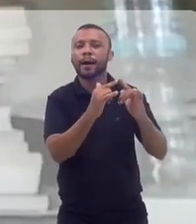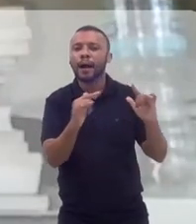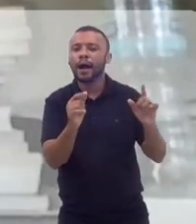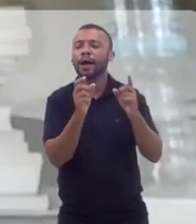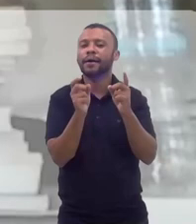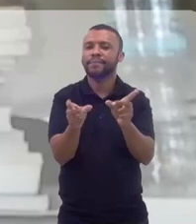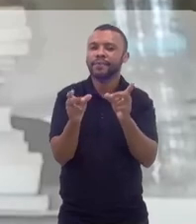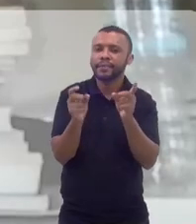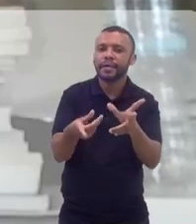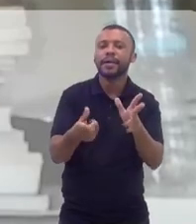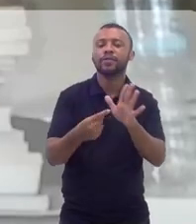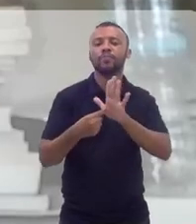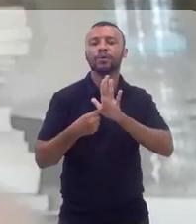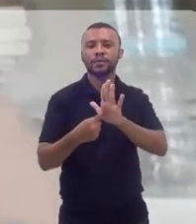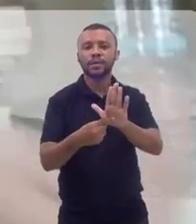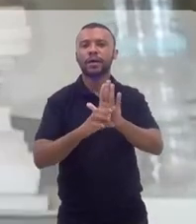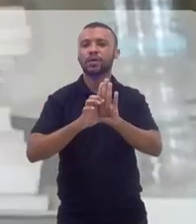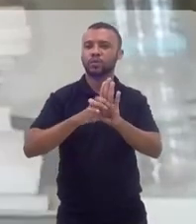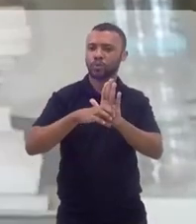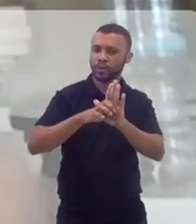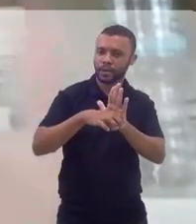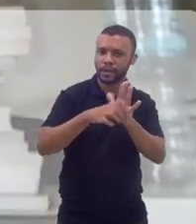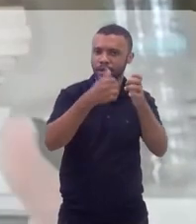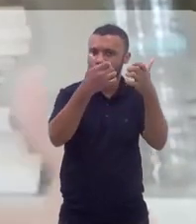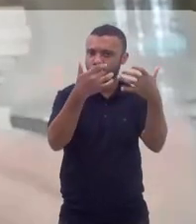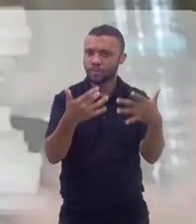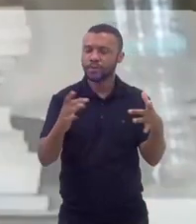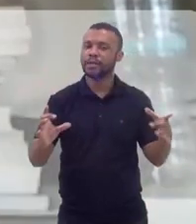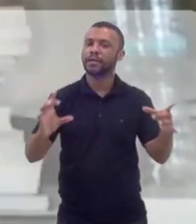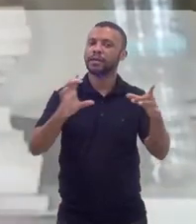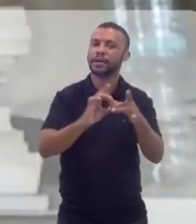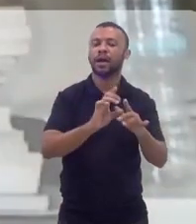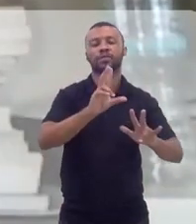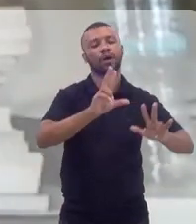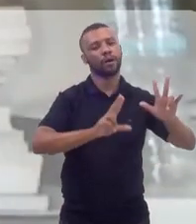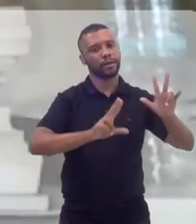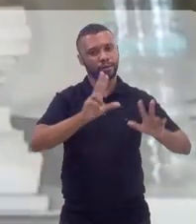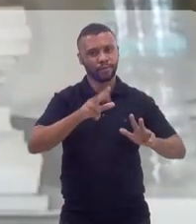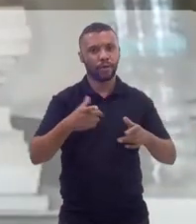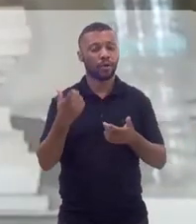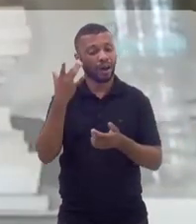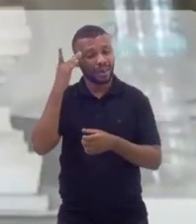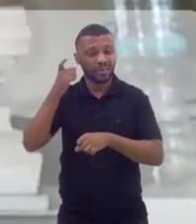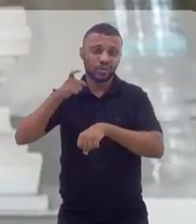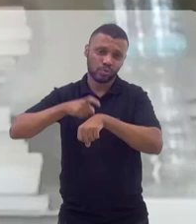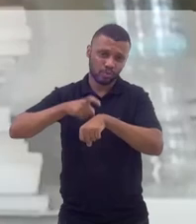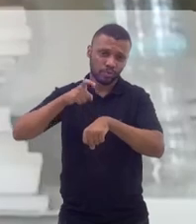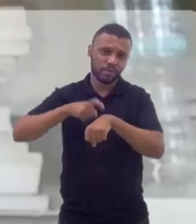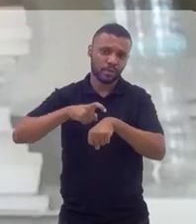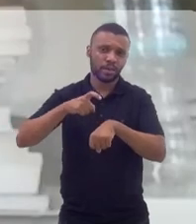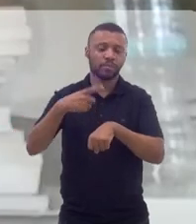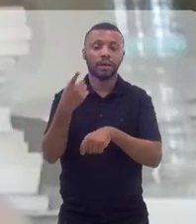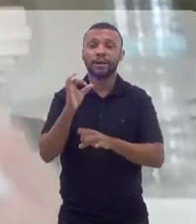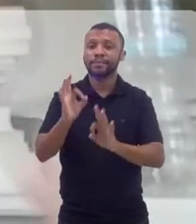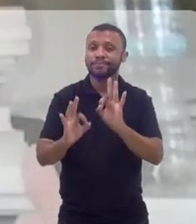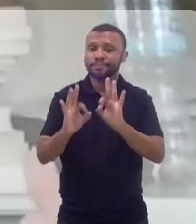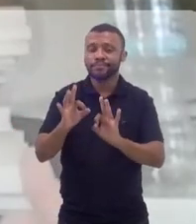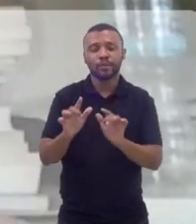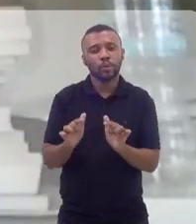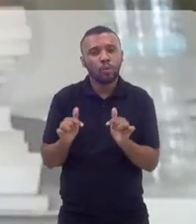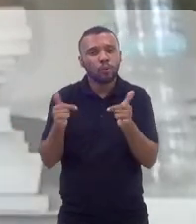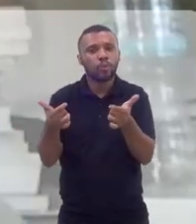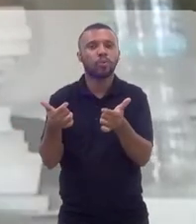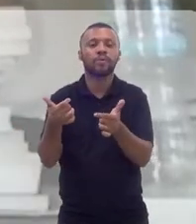do carnaval que são feitos e demonstrados que são feitos pelo carnaval? Acho que tem um movimento aí que é bonito, que é o feito pelo